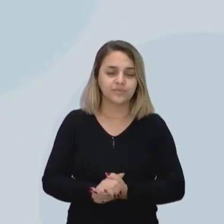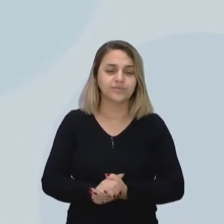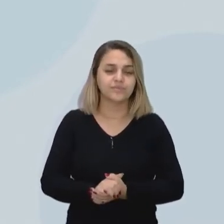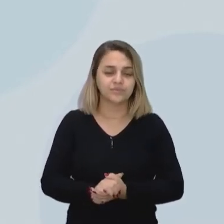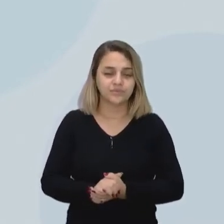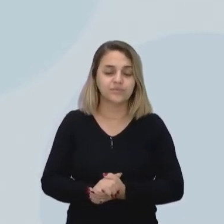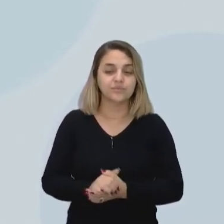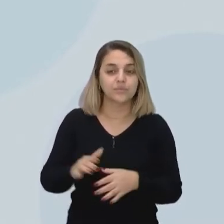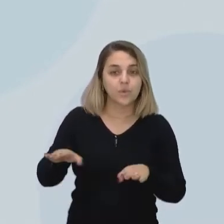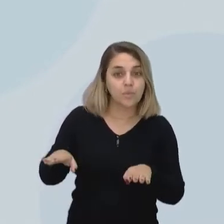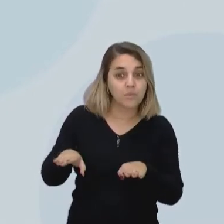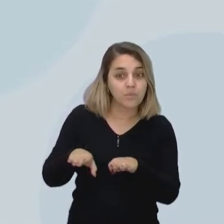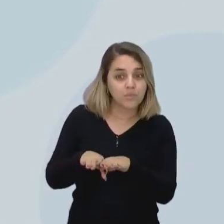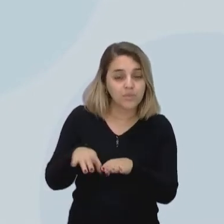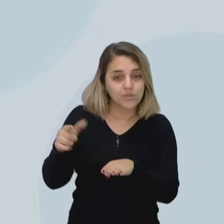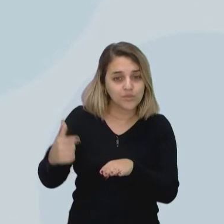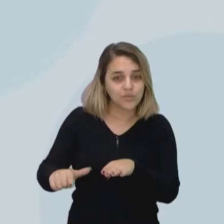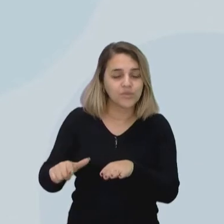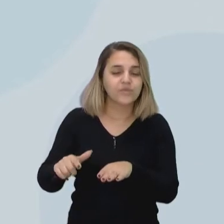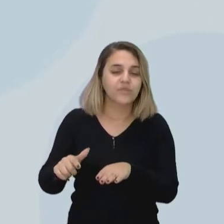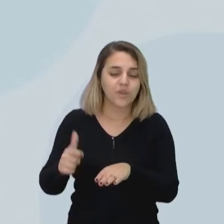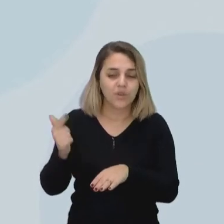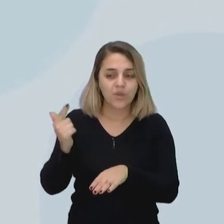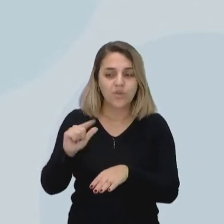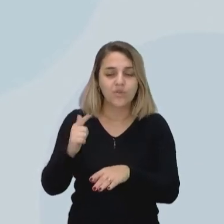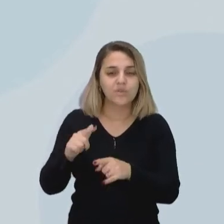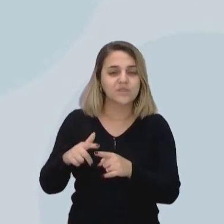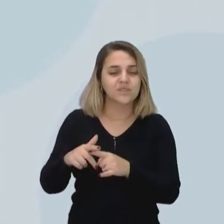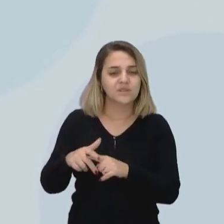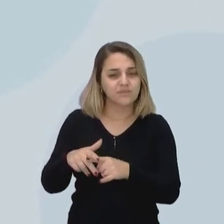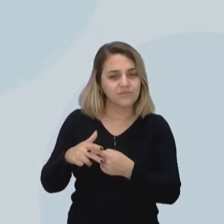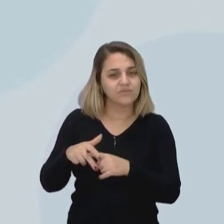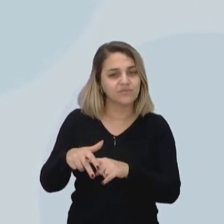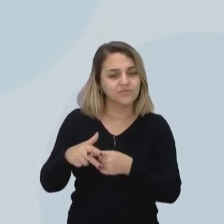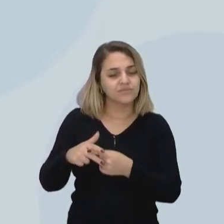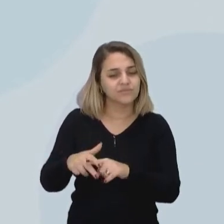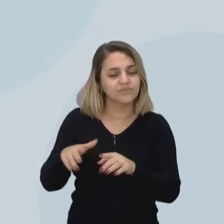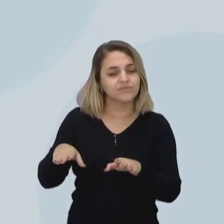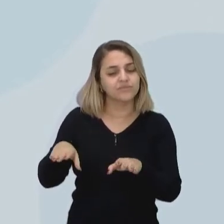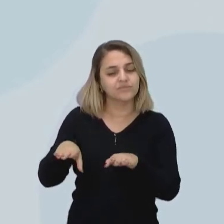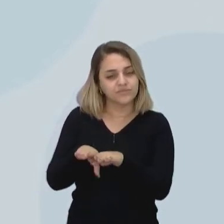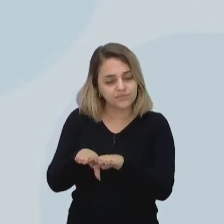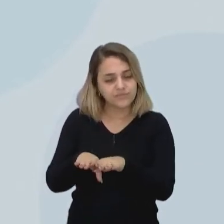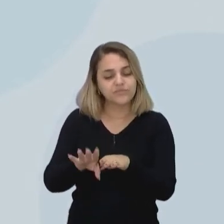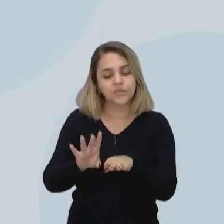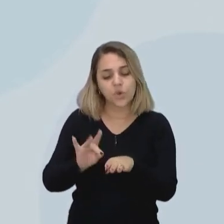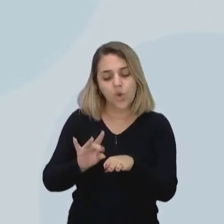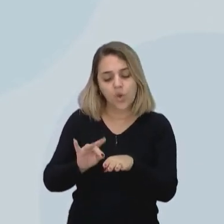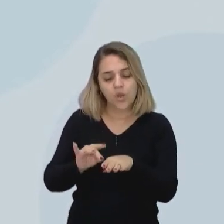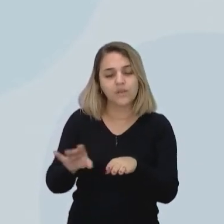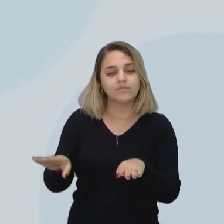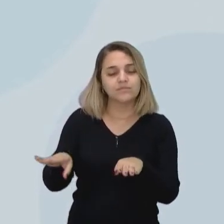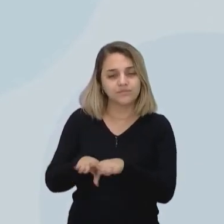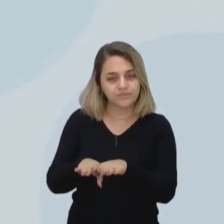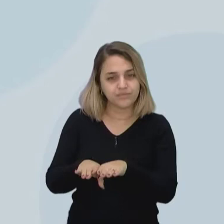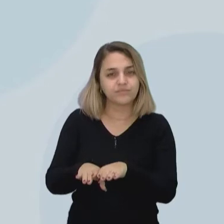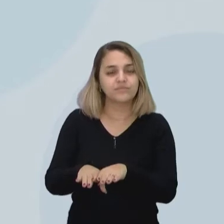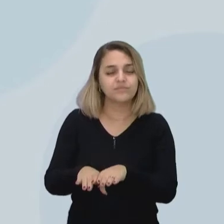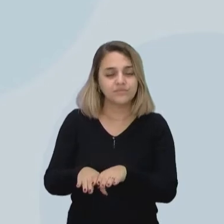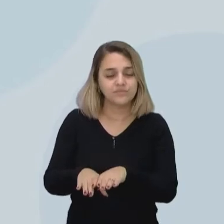autoregeneração, elas conseguem reparar o concreto de uma